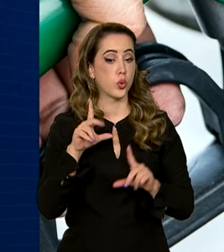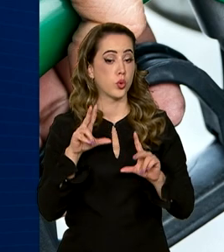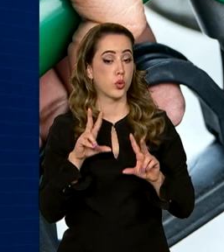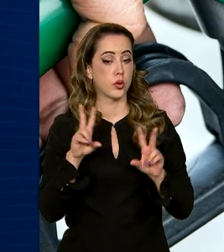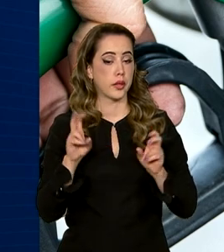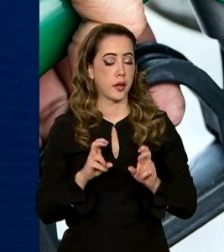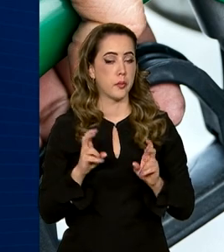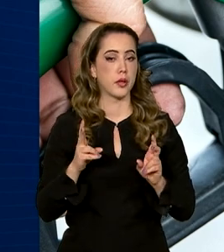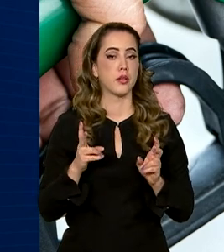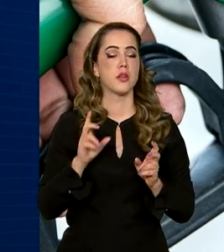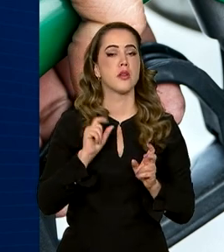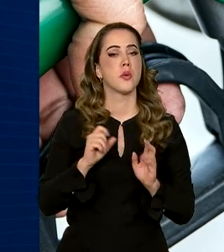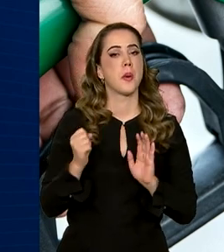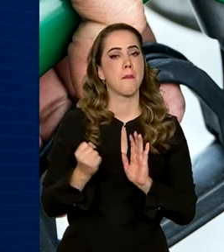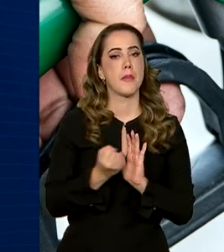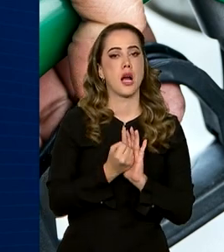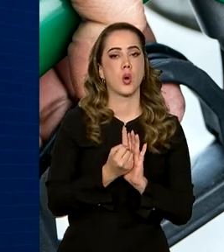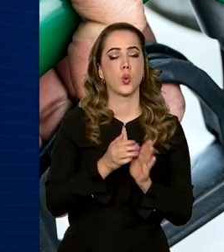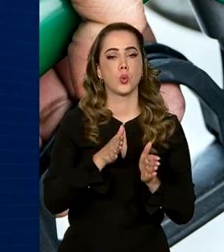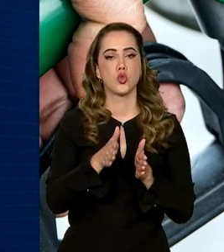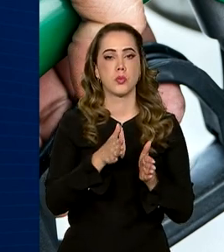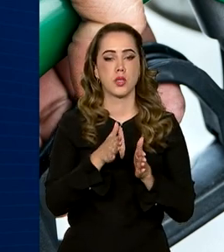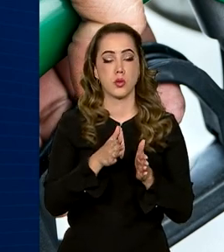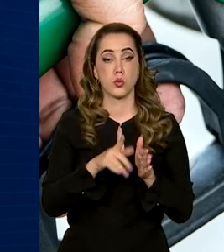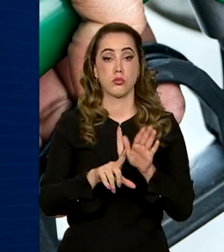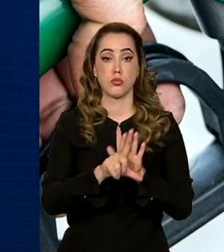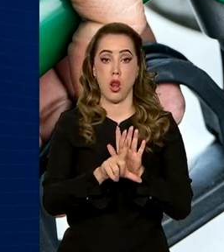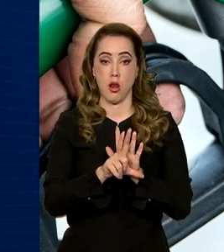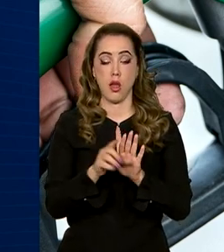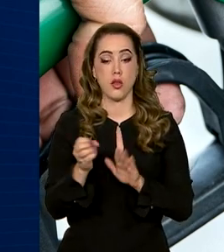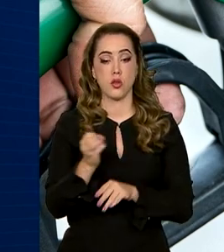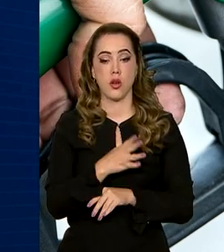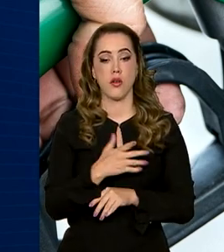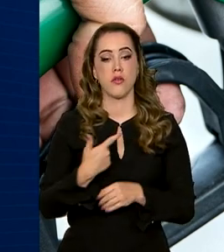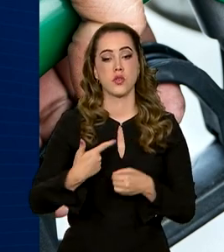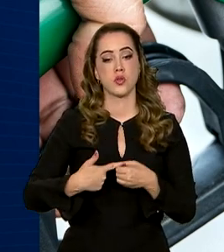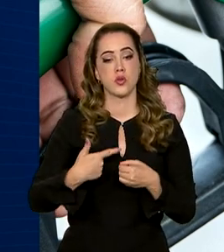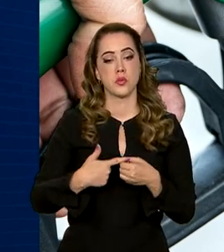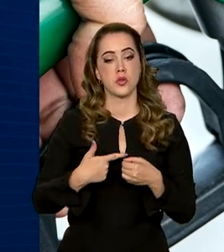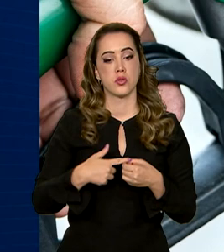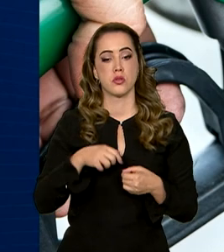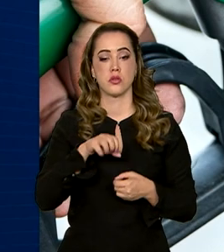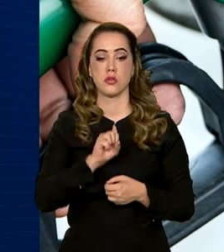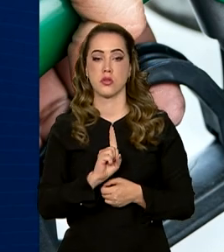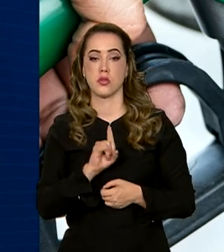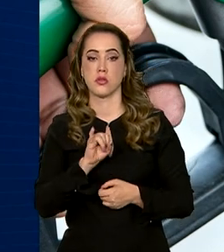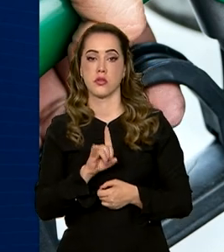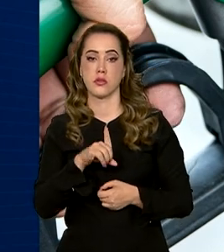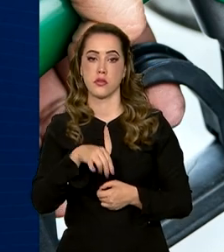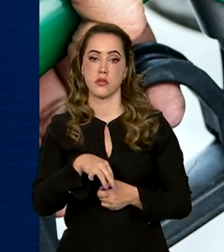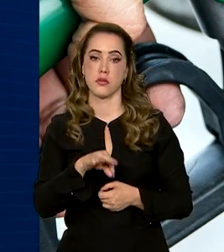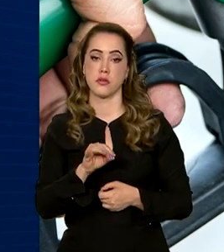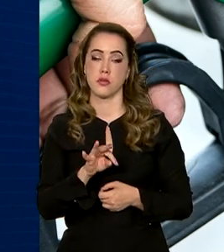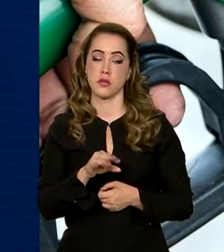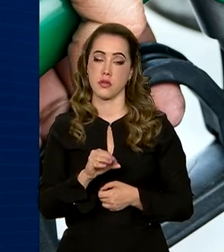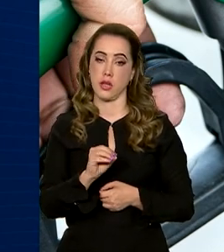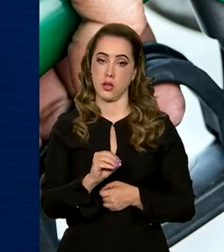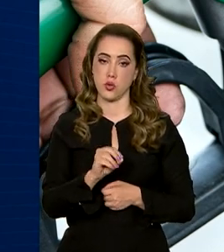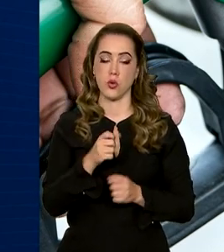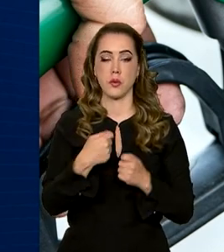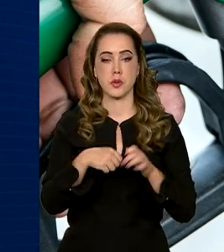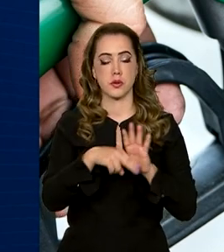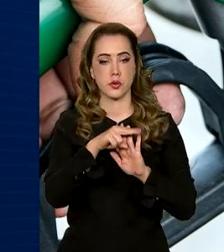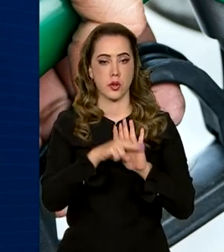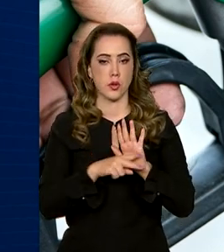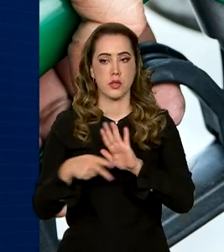do projeto é o marco regulatório dos combustíveis sintéticos no Brasil, cuja regulação será atribuída